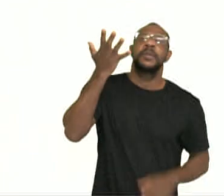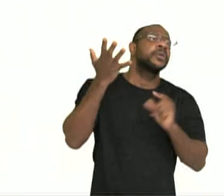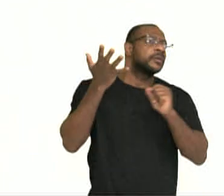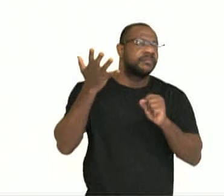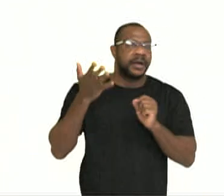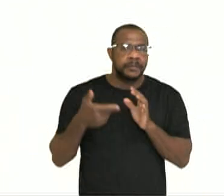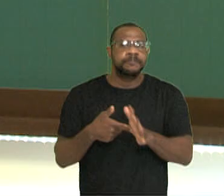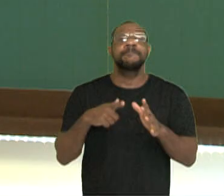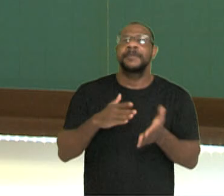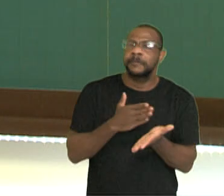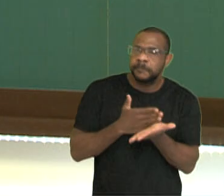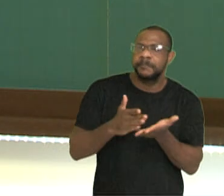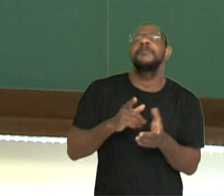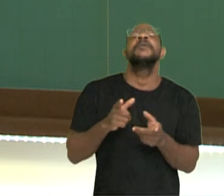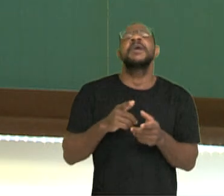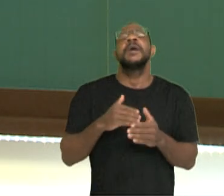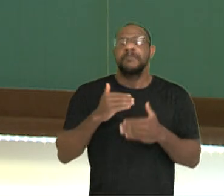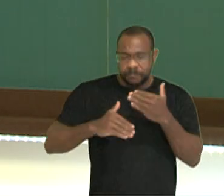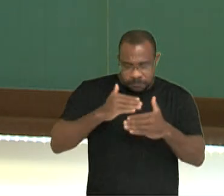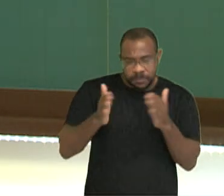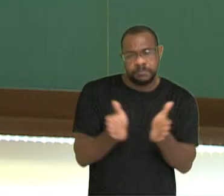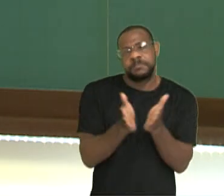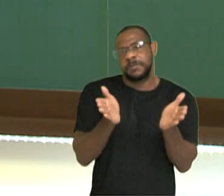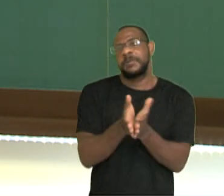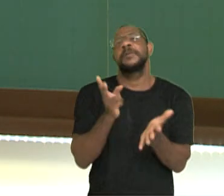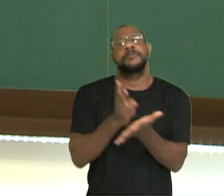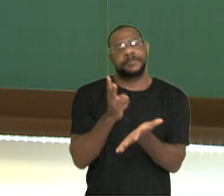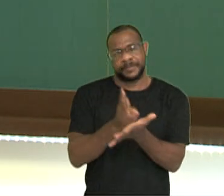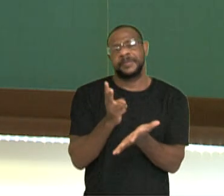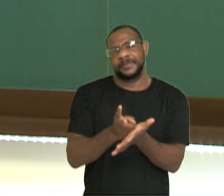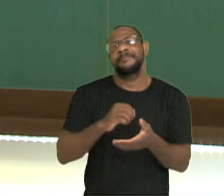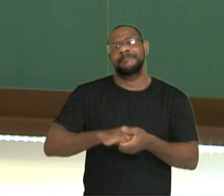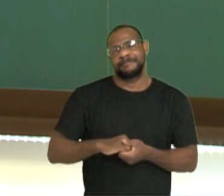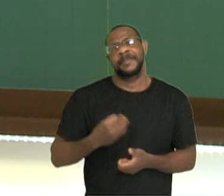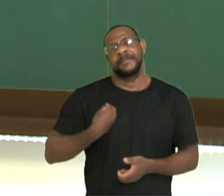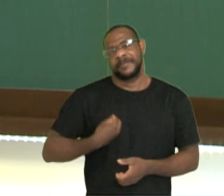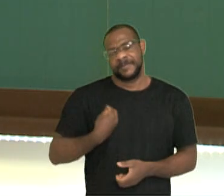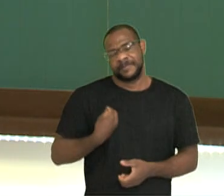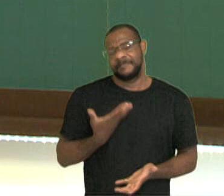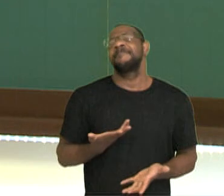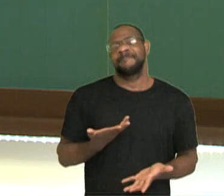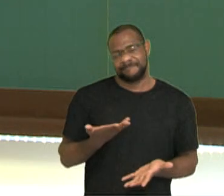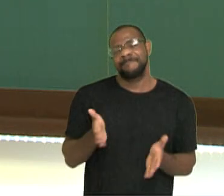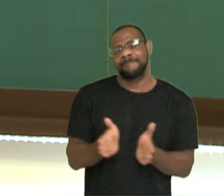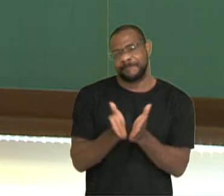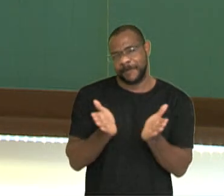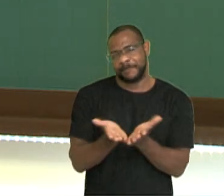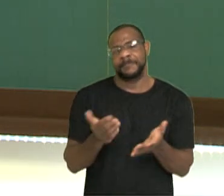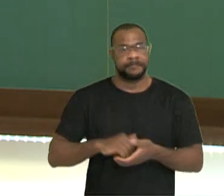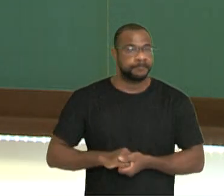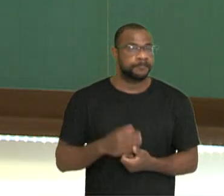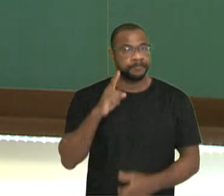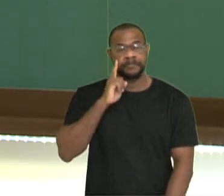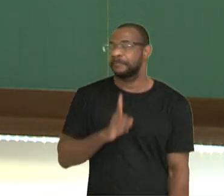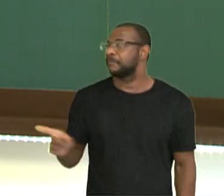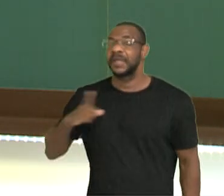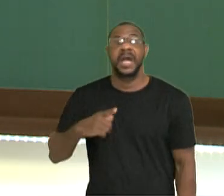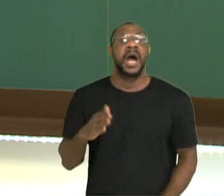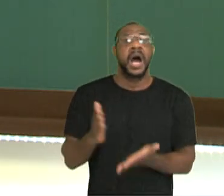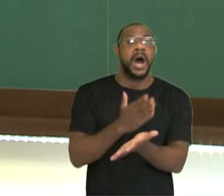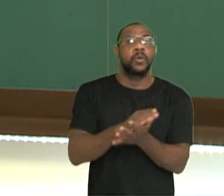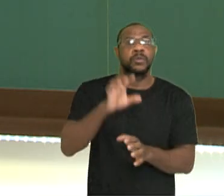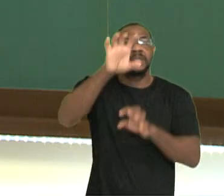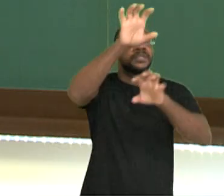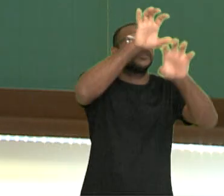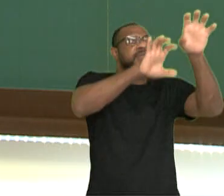acentuar as diferenças e vai, infelizmente, levar muitas pessoas a viver em situação de pobreza. E aqui nós temos alguns estados e